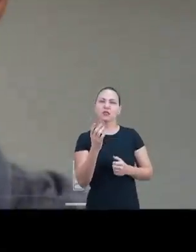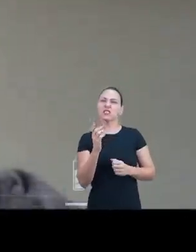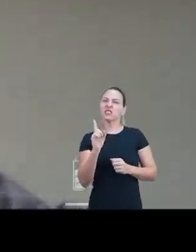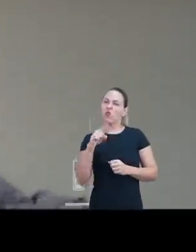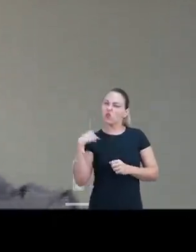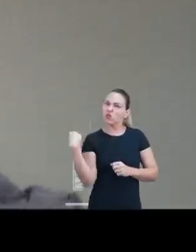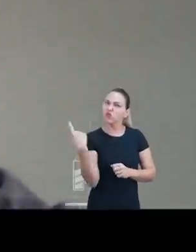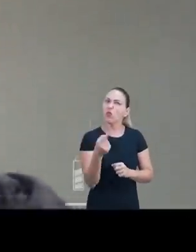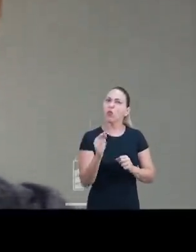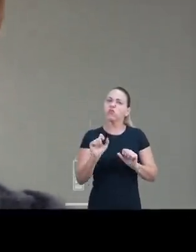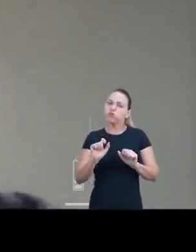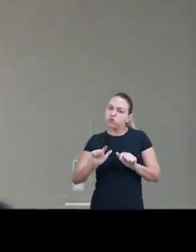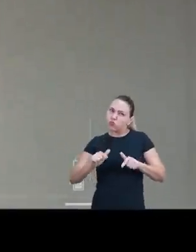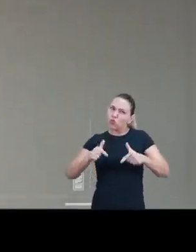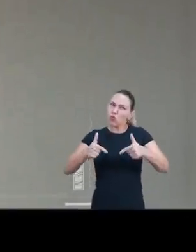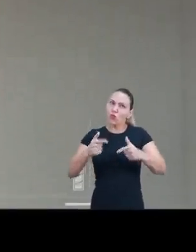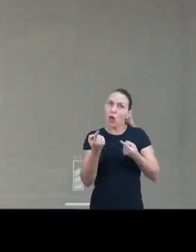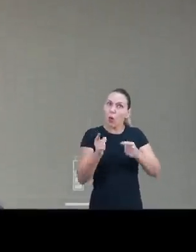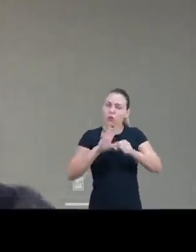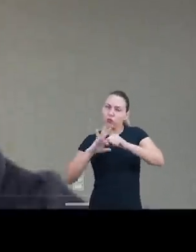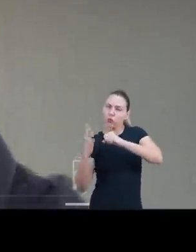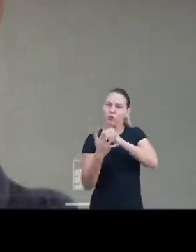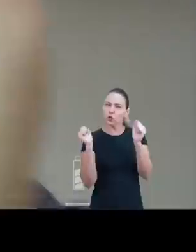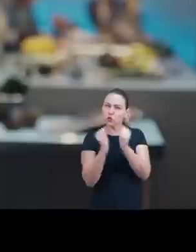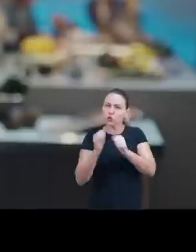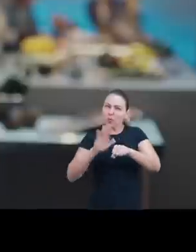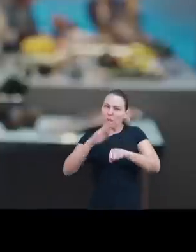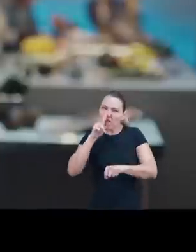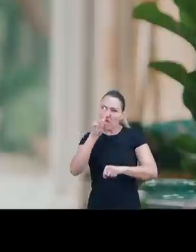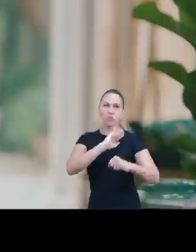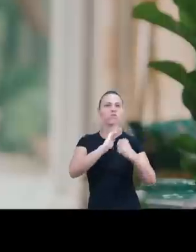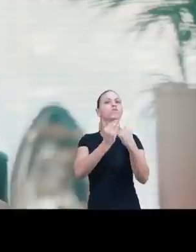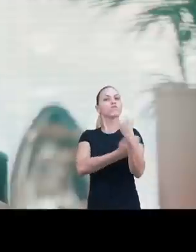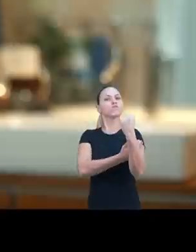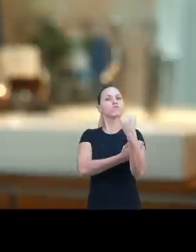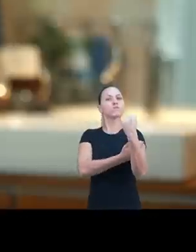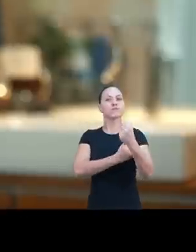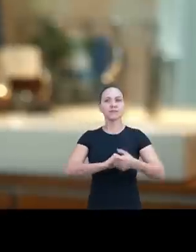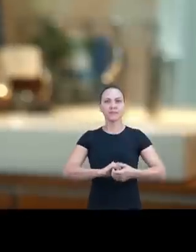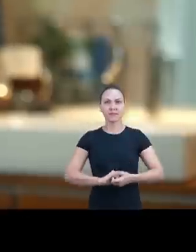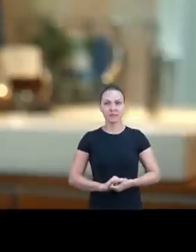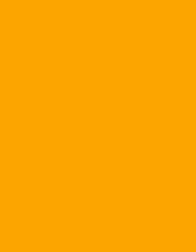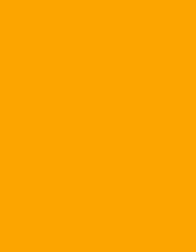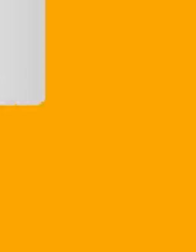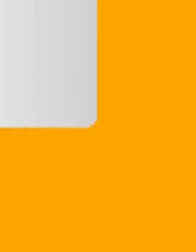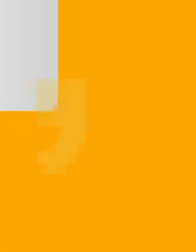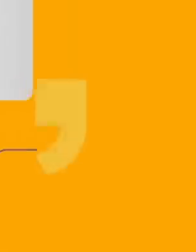informação, vamos lutar contra o coronavírus. Juntos somos mais fortes.